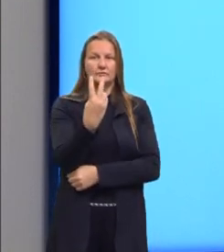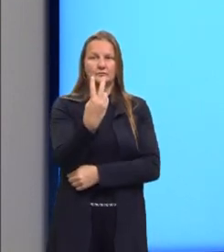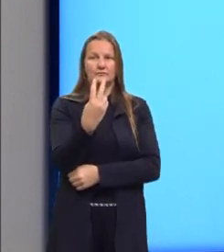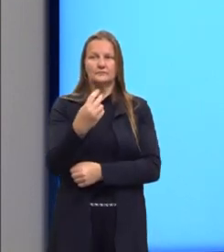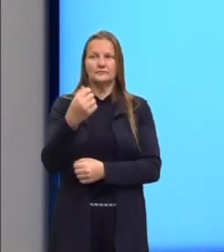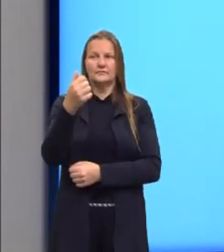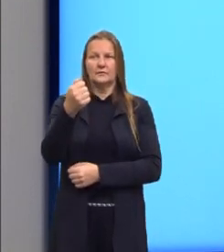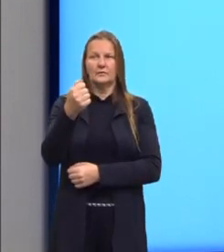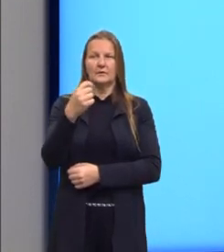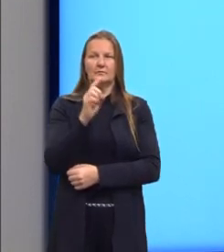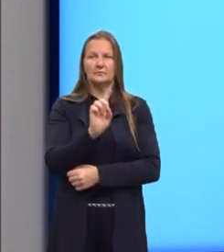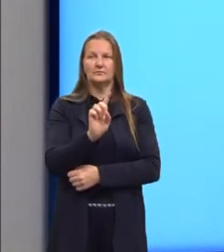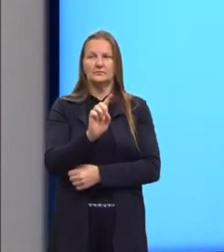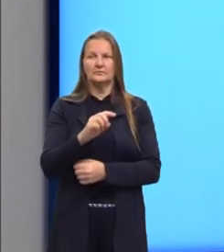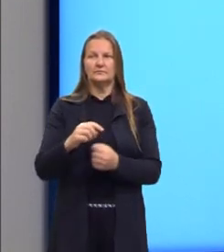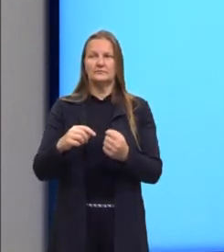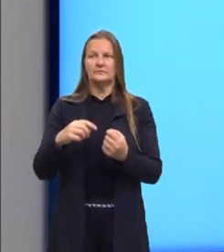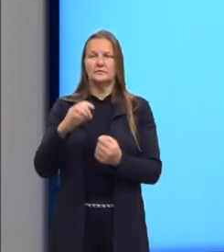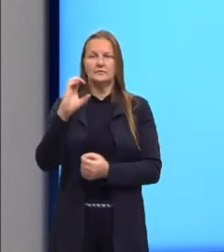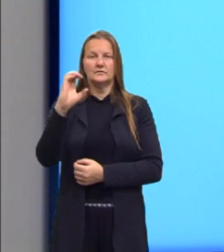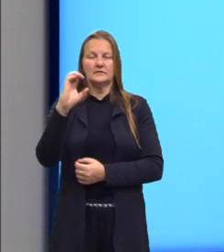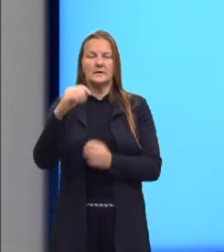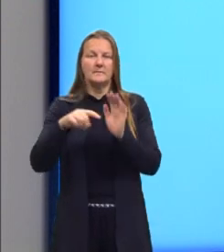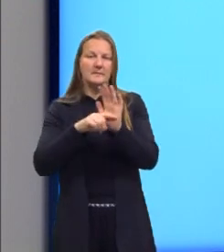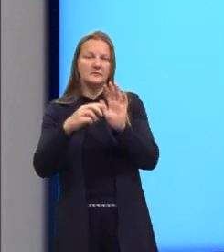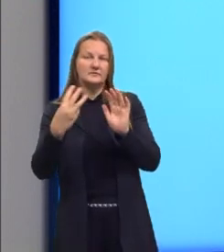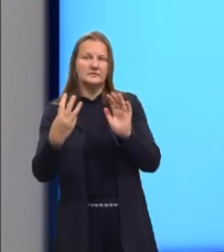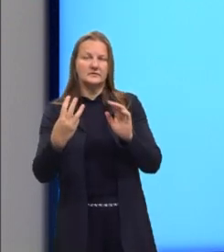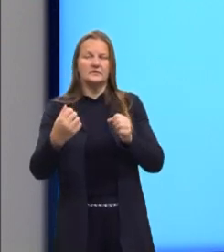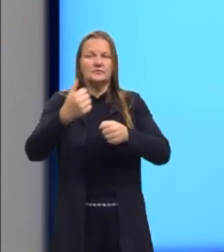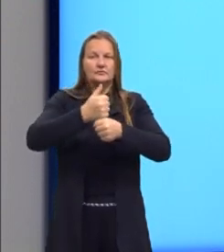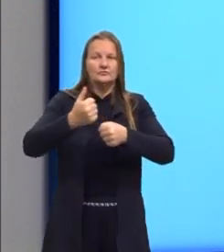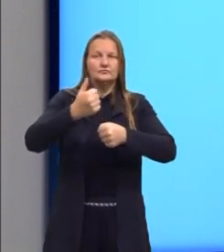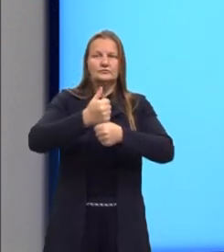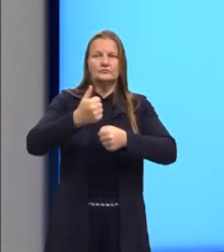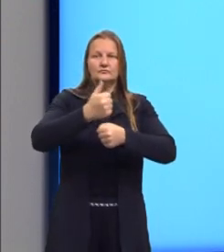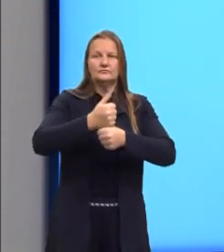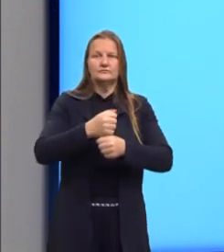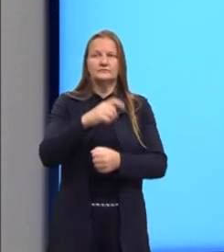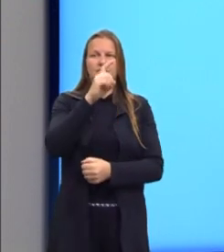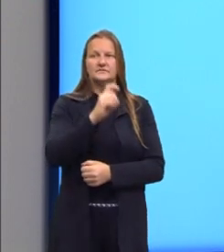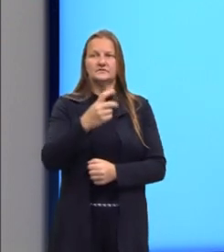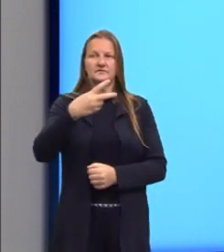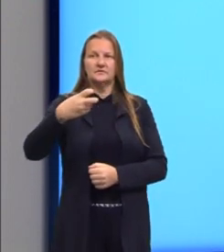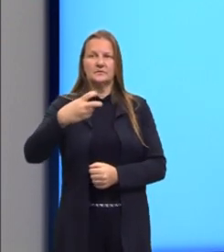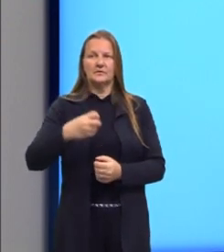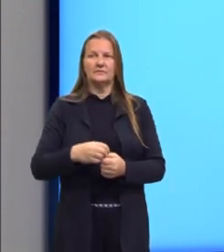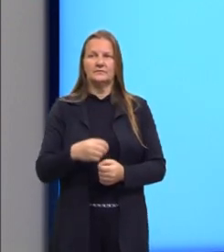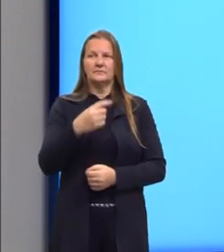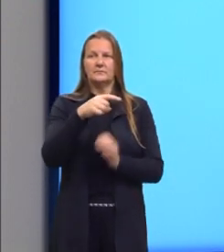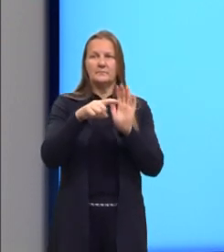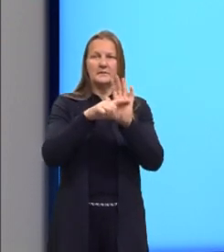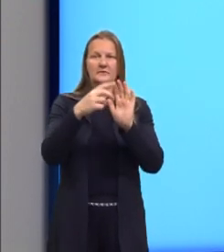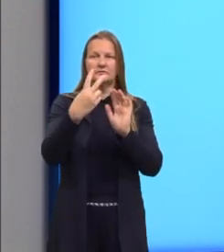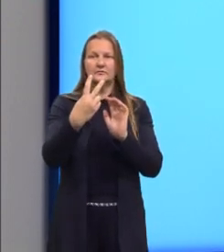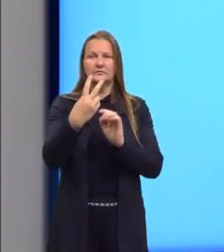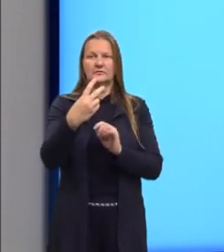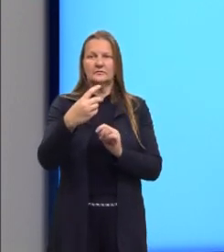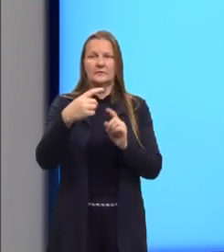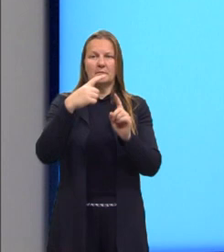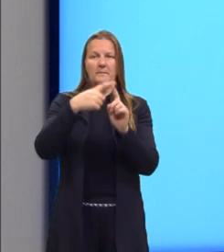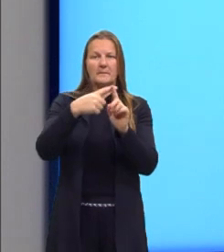o A por 1 e o C por menos 3. Então, teríamos, né? X é igual a menos 2,